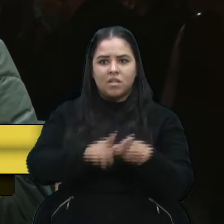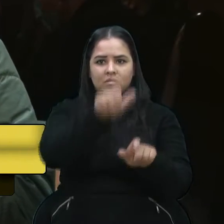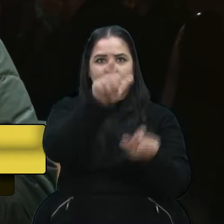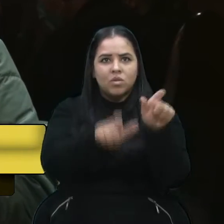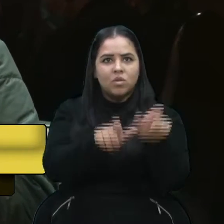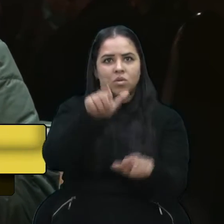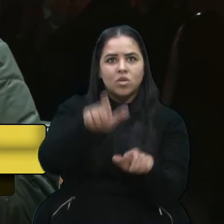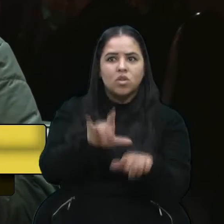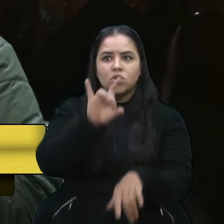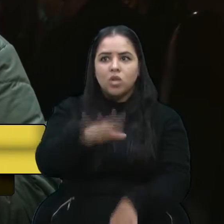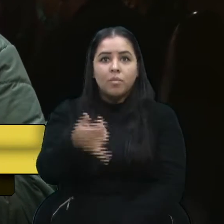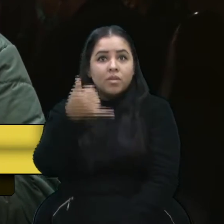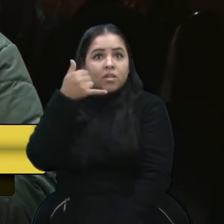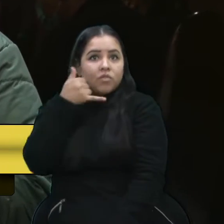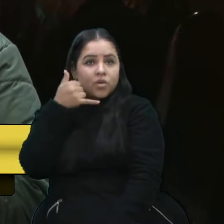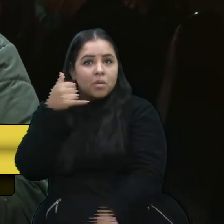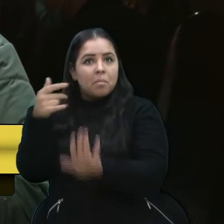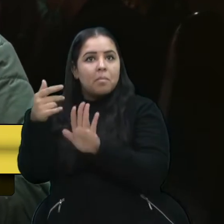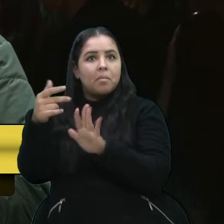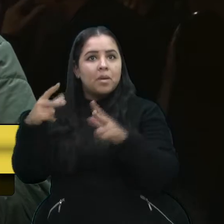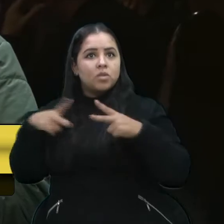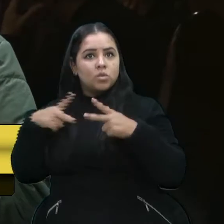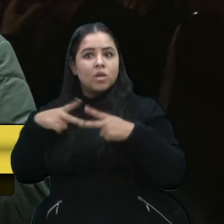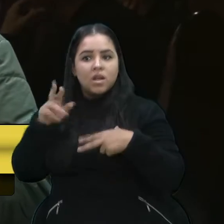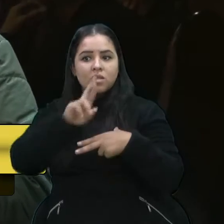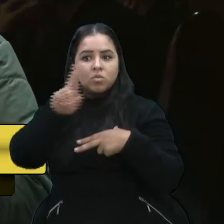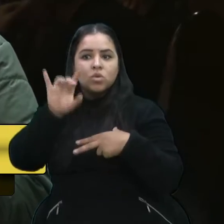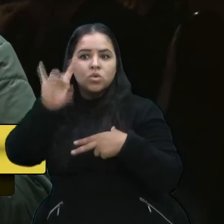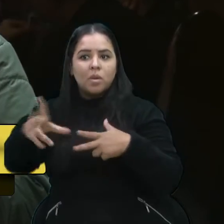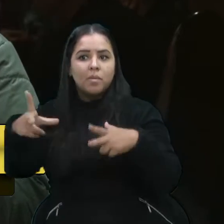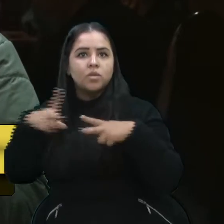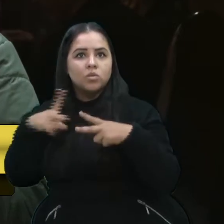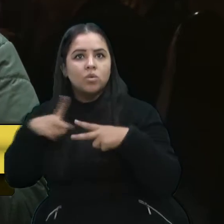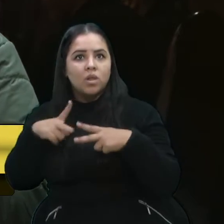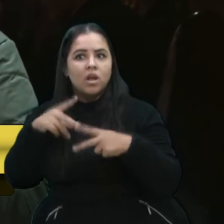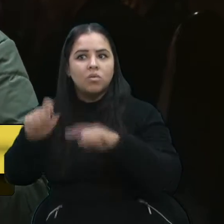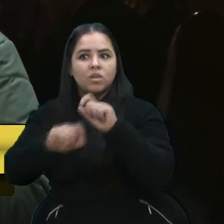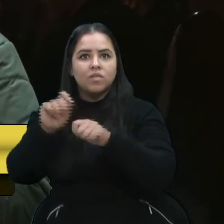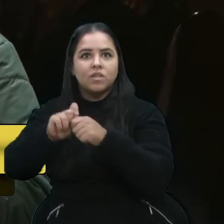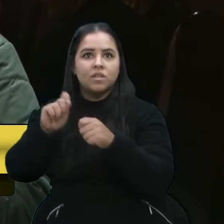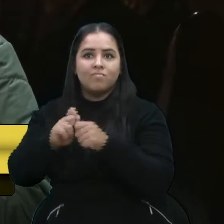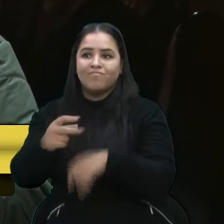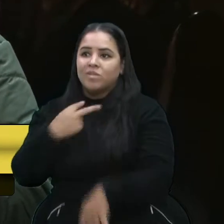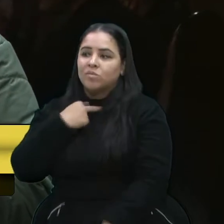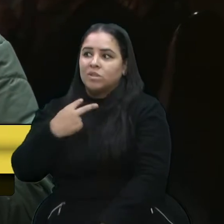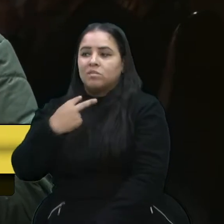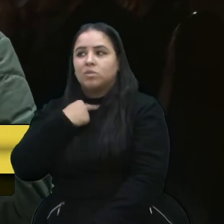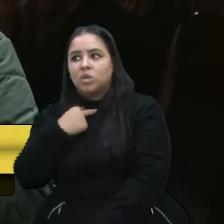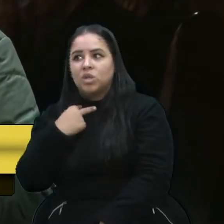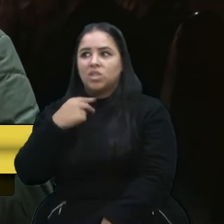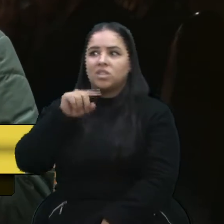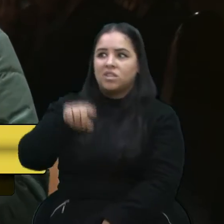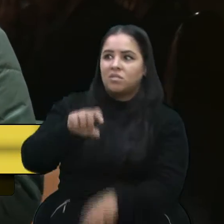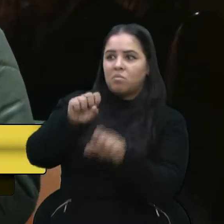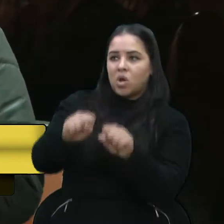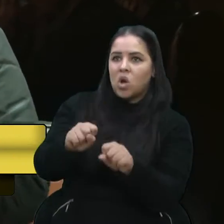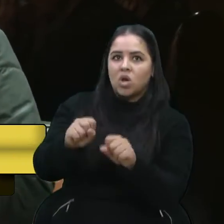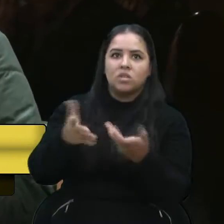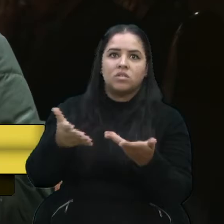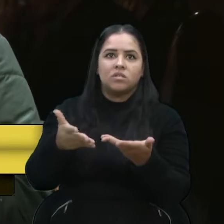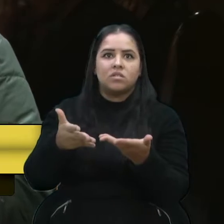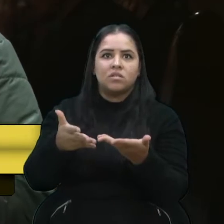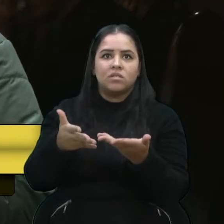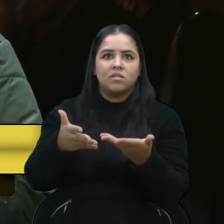recebiam a gente por telefone, conversavam e respondiam. O que podia ser feito? Olha, isso aqui eu não posso fazer, isso aqui eu não posso. Isso é normal com o secretário